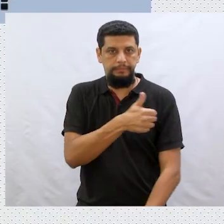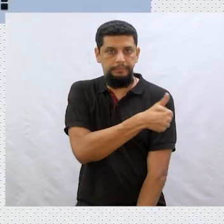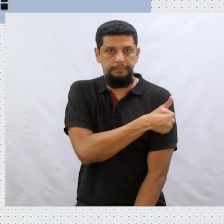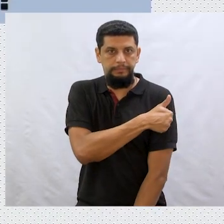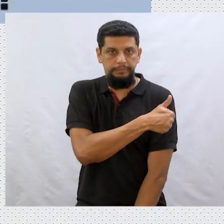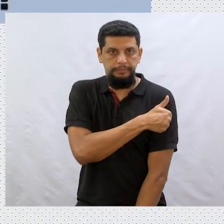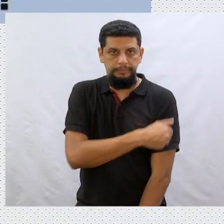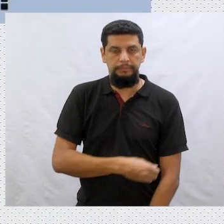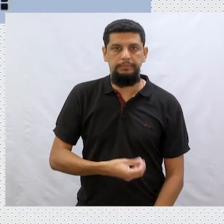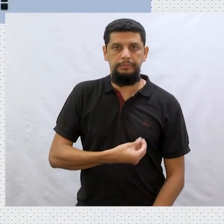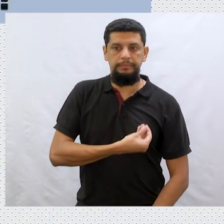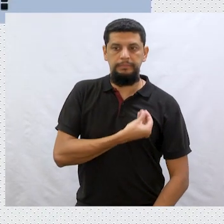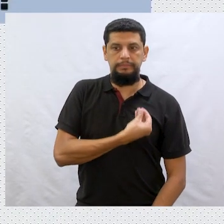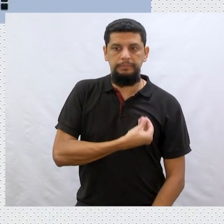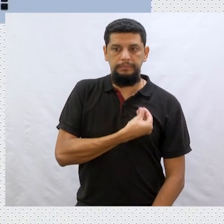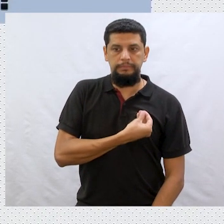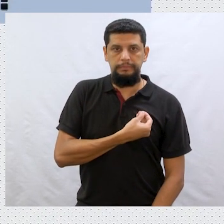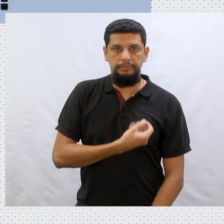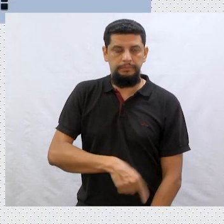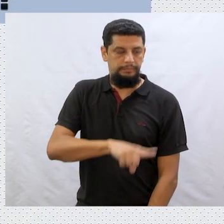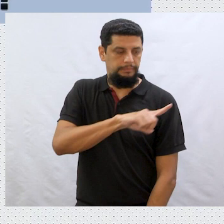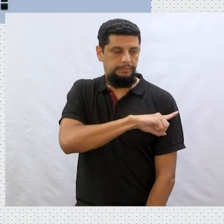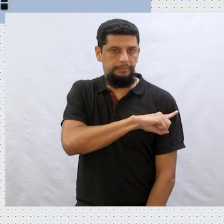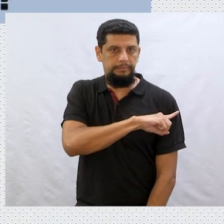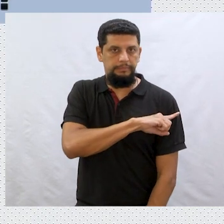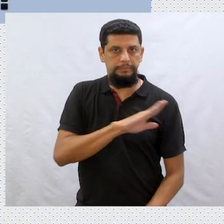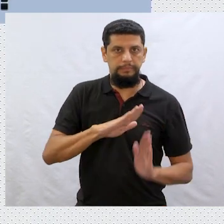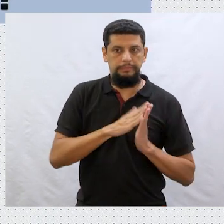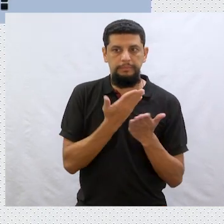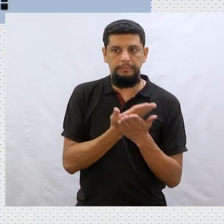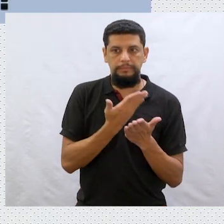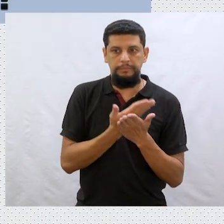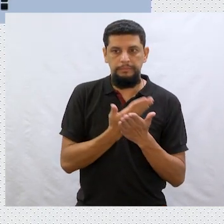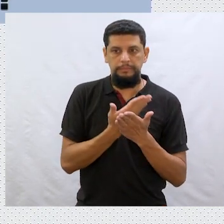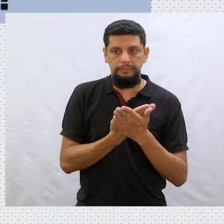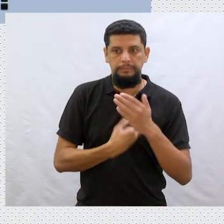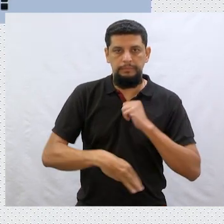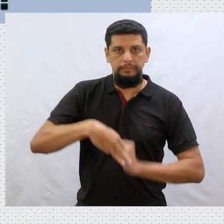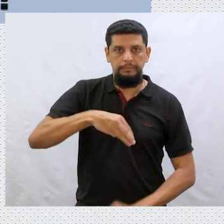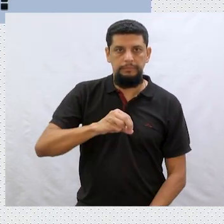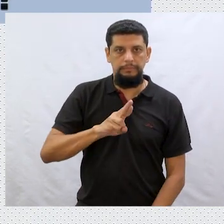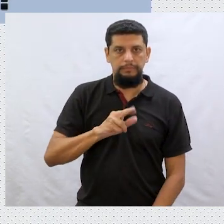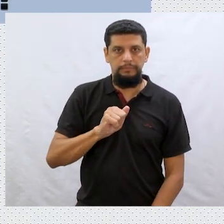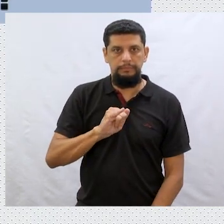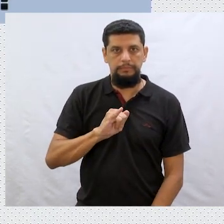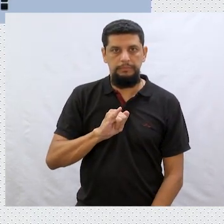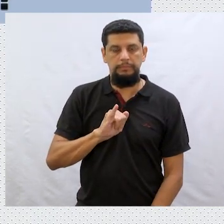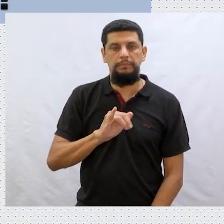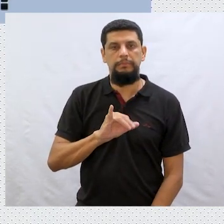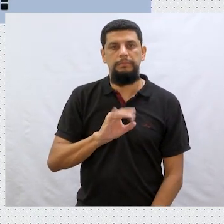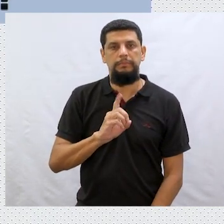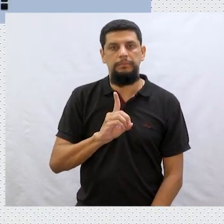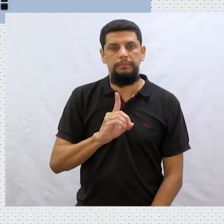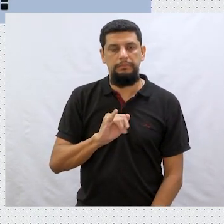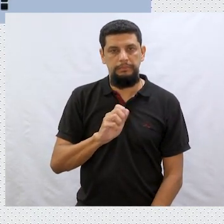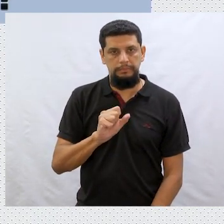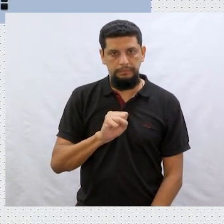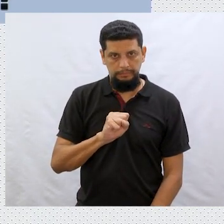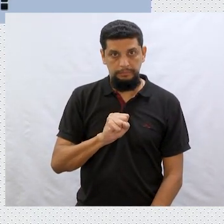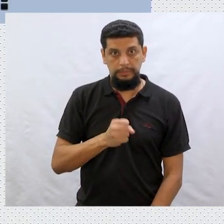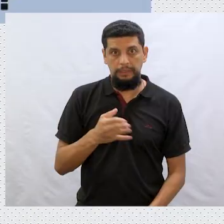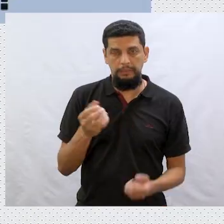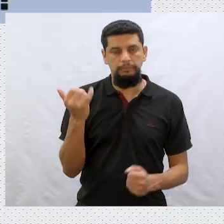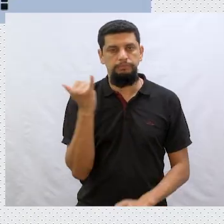Isabela, ela está lá no primeiro ano, isso, da Escola Municipal Moradias do Ribeirão. E ela vai nos